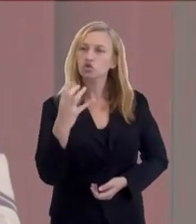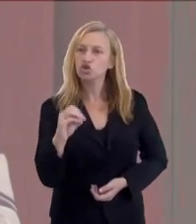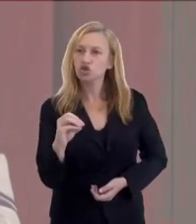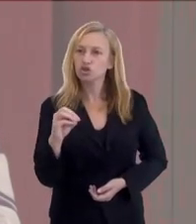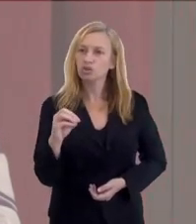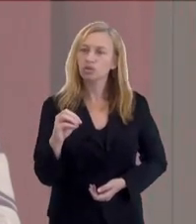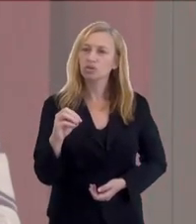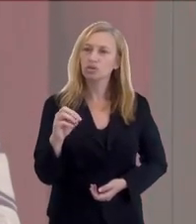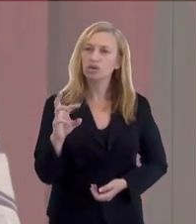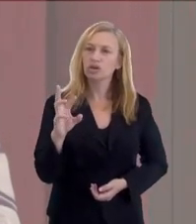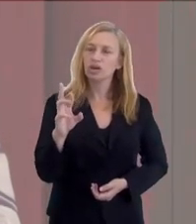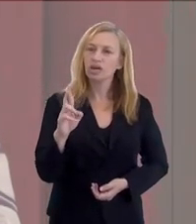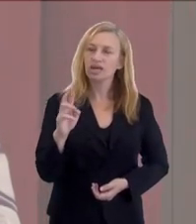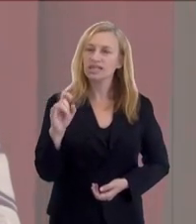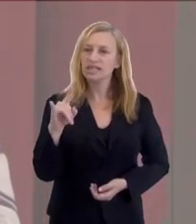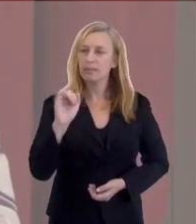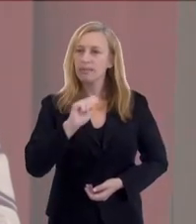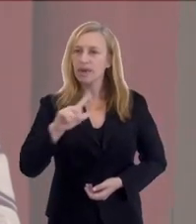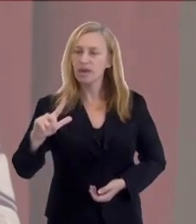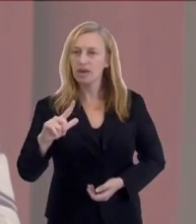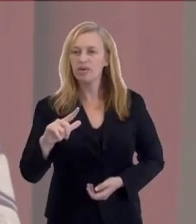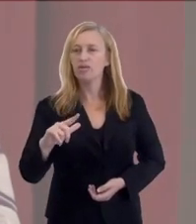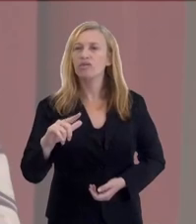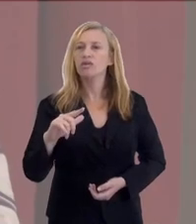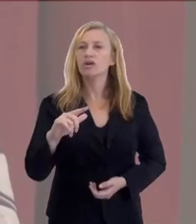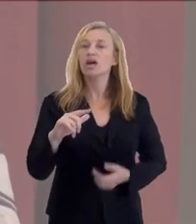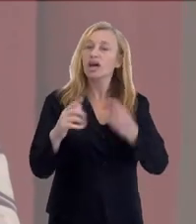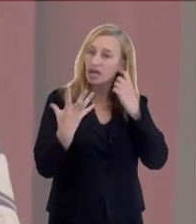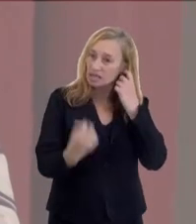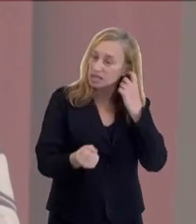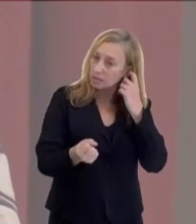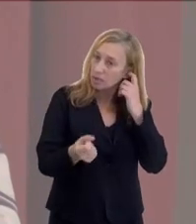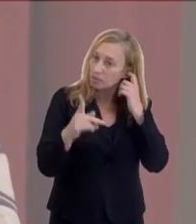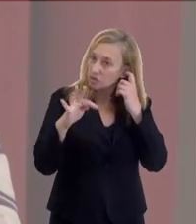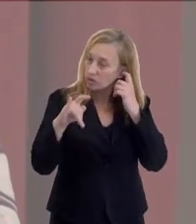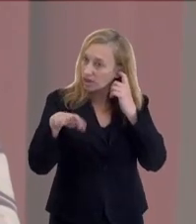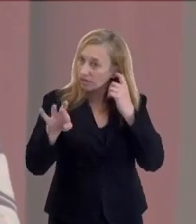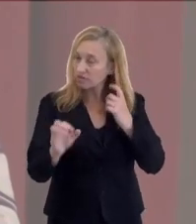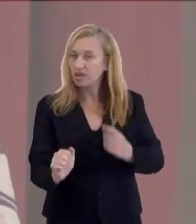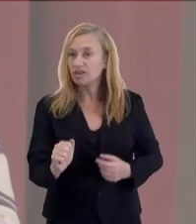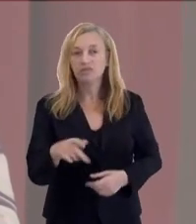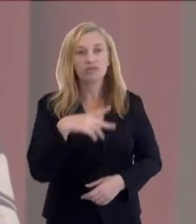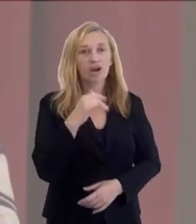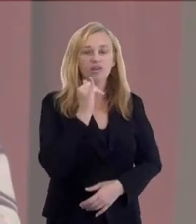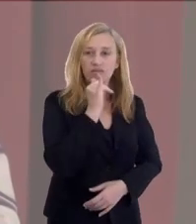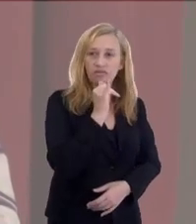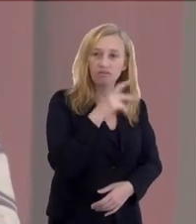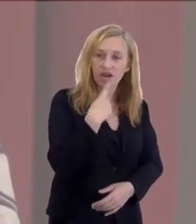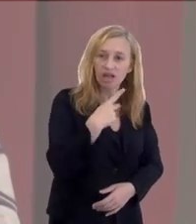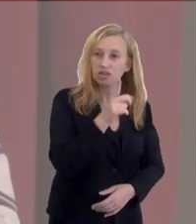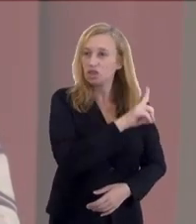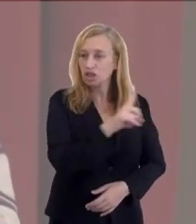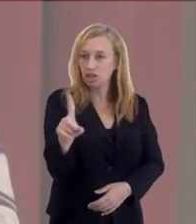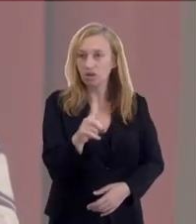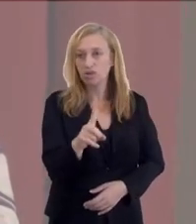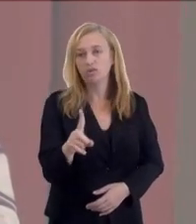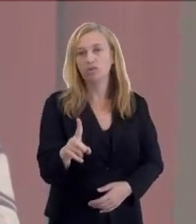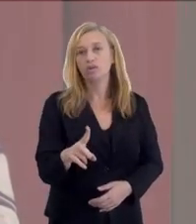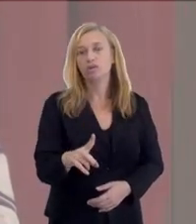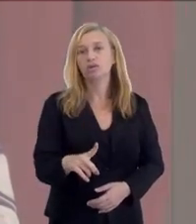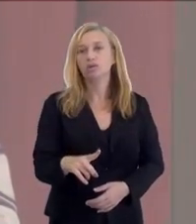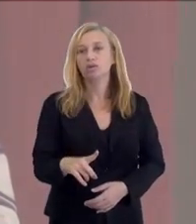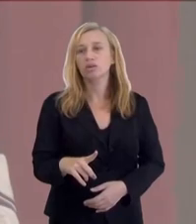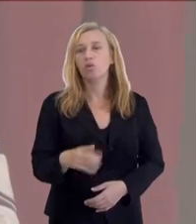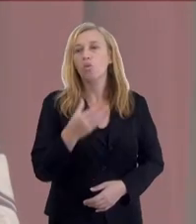assassinato. E aí o Chico recebeu uma psicografia do jovem que morreu informando que não.